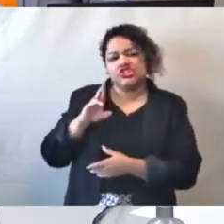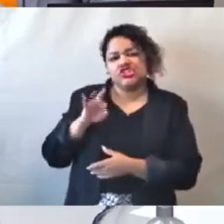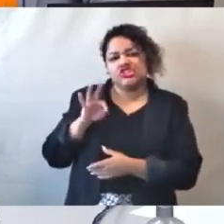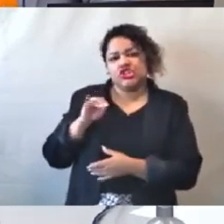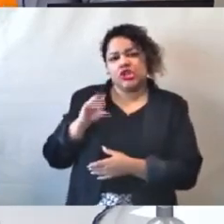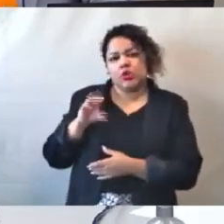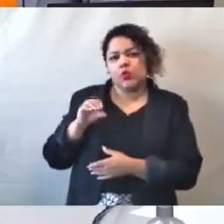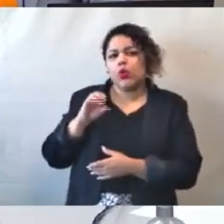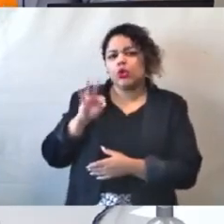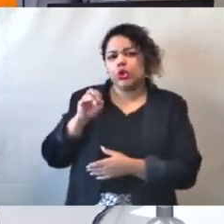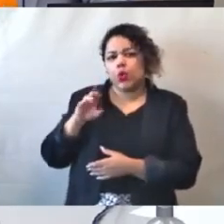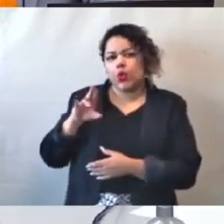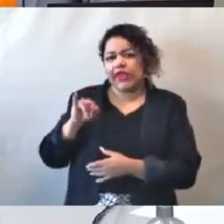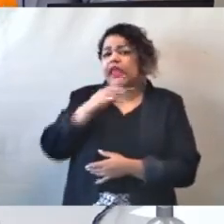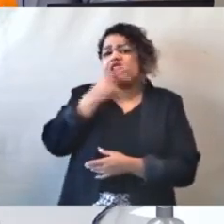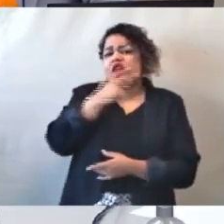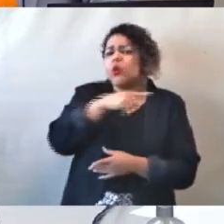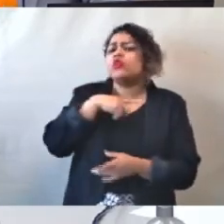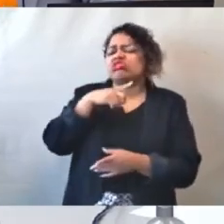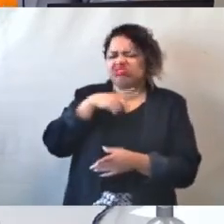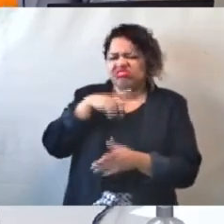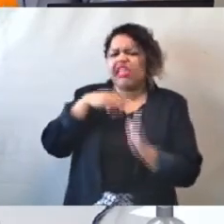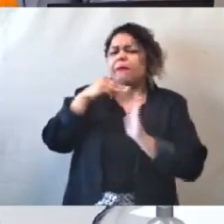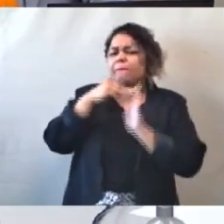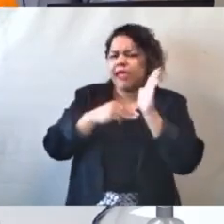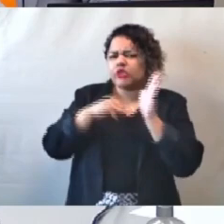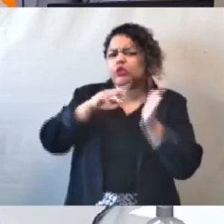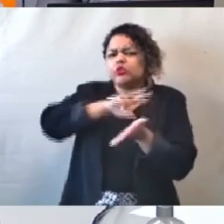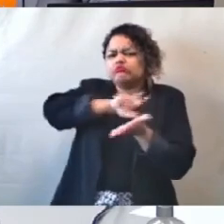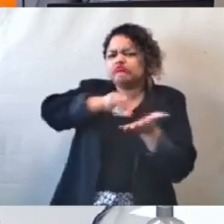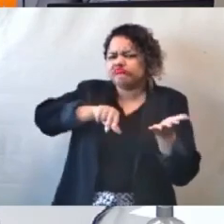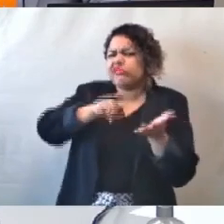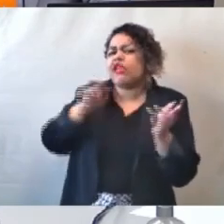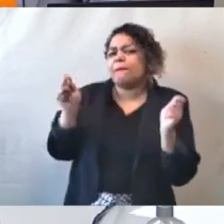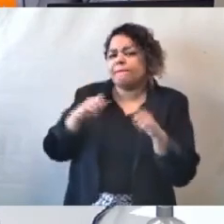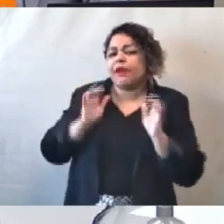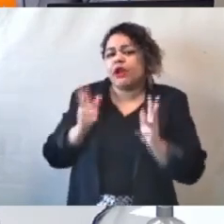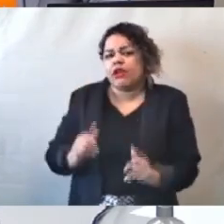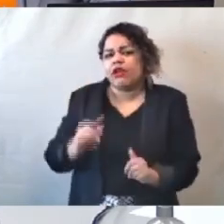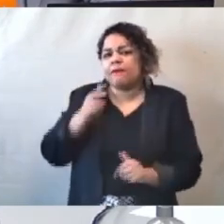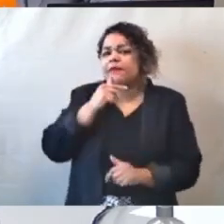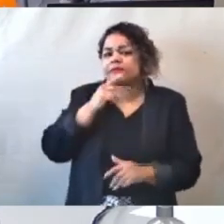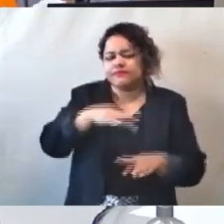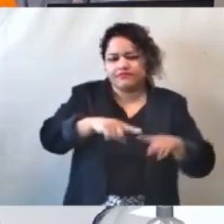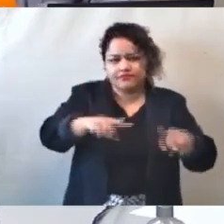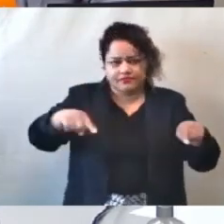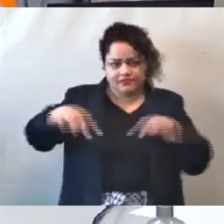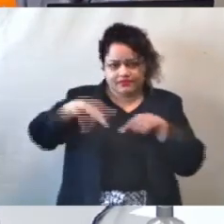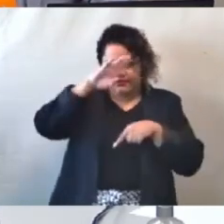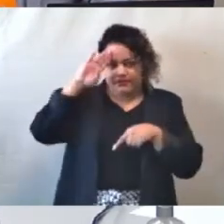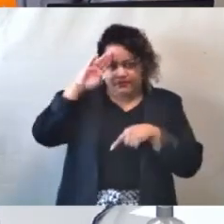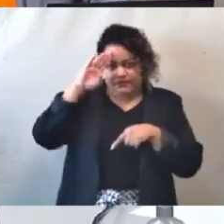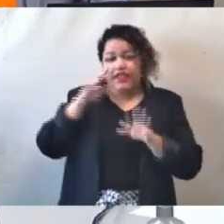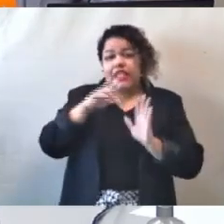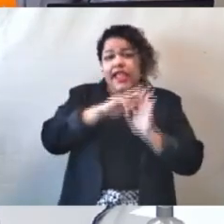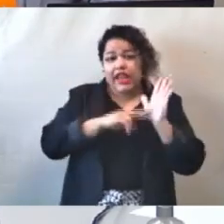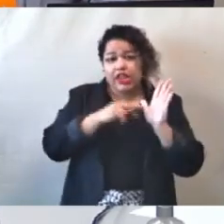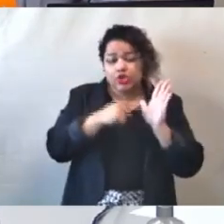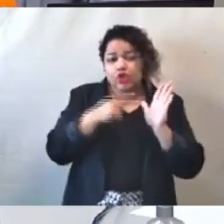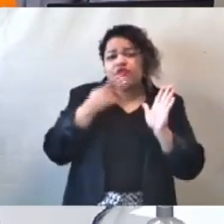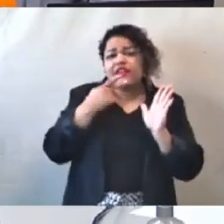Lagoa da Pampulha. O relatório 5 da FCO fala em mais de 20 alternativas. Os professores da UFMG estão errados?